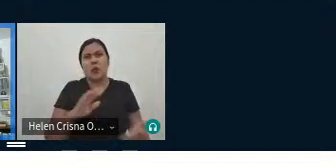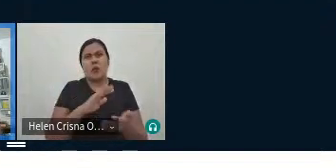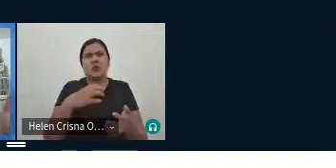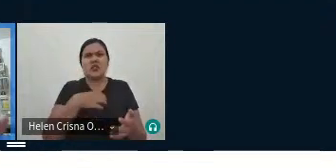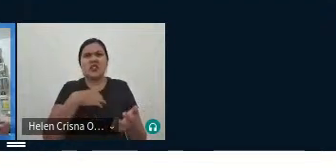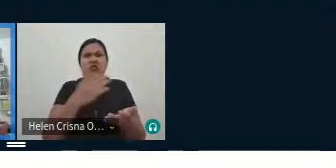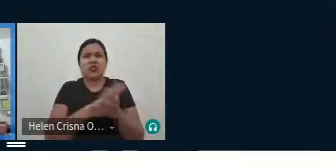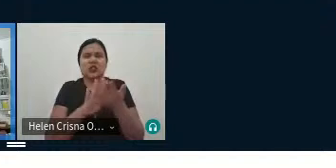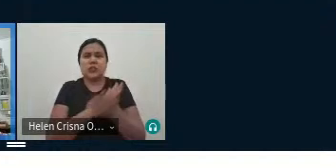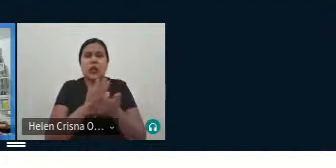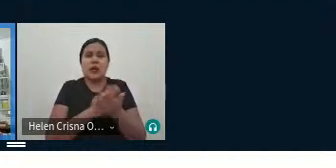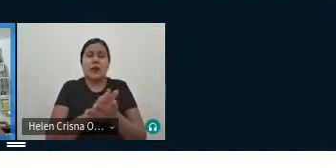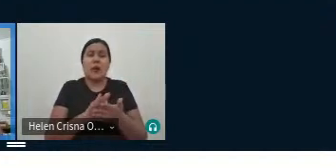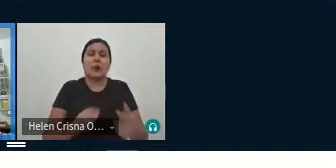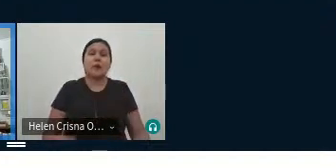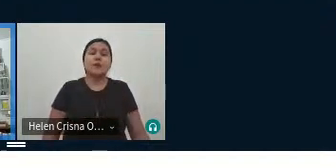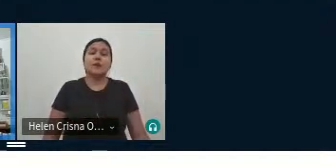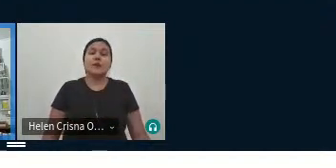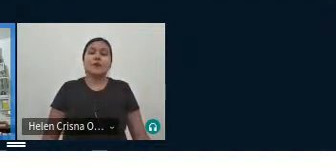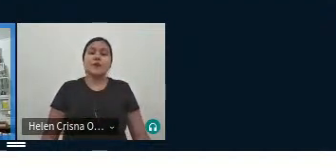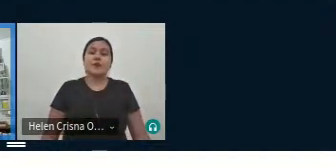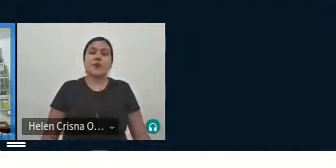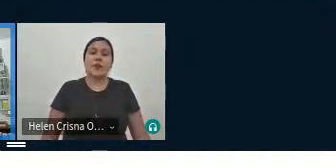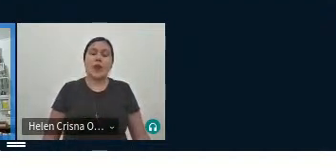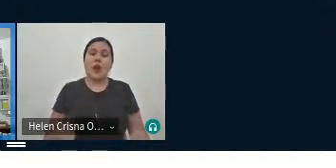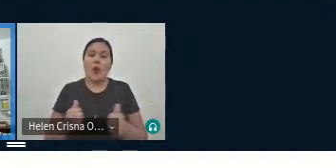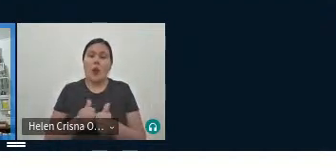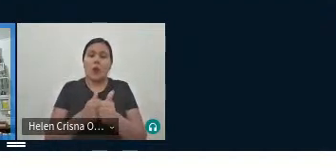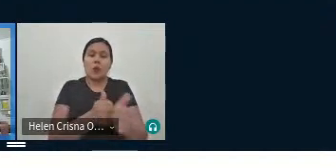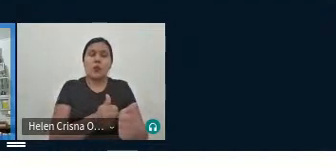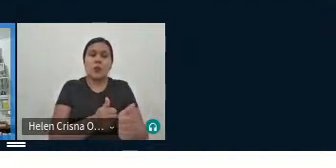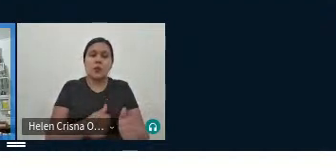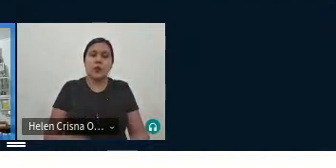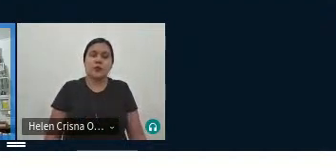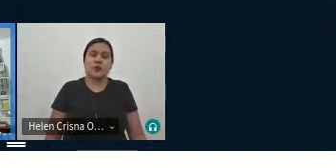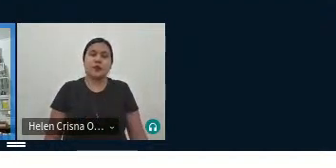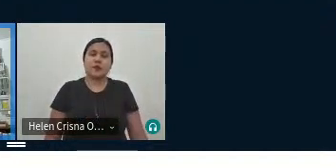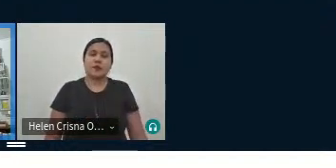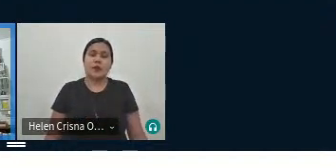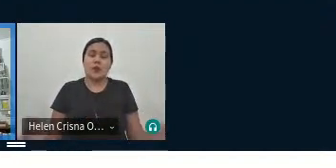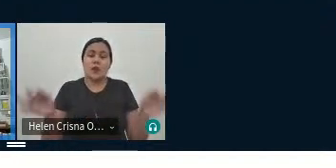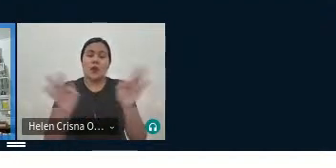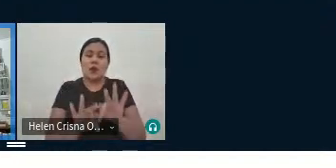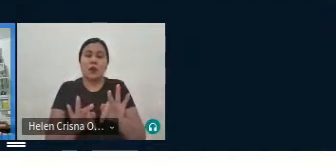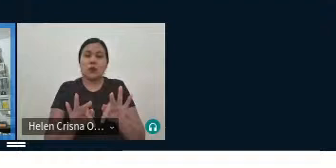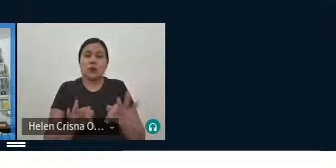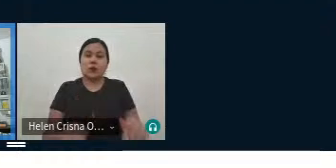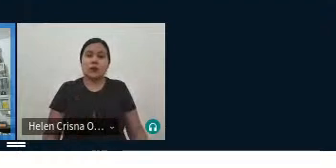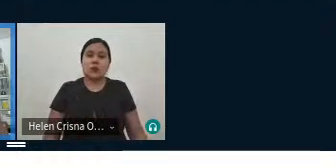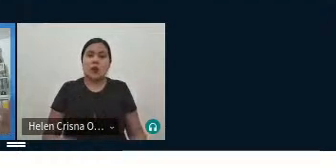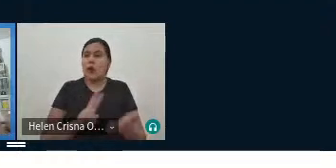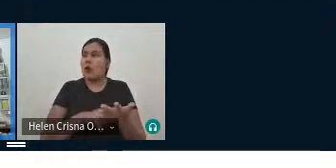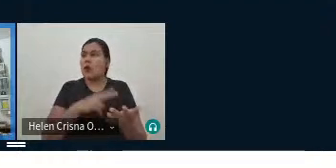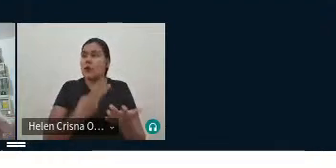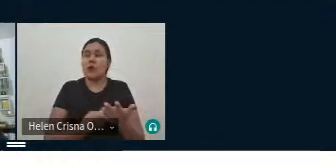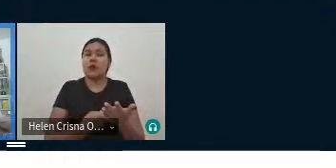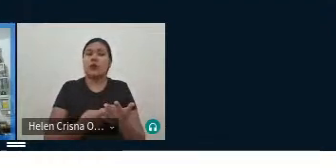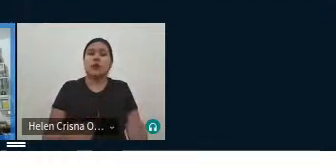você aumenta essa gama de sentido ao aproximar, antes de finalizar essa tradução,